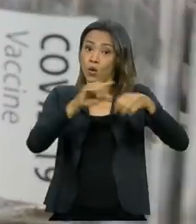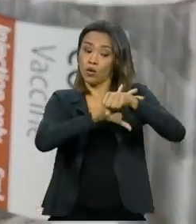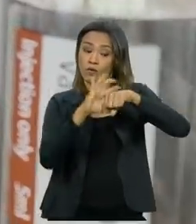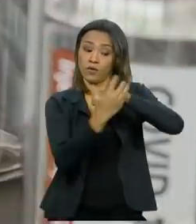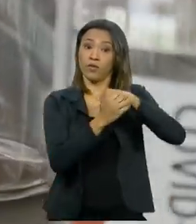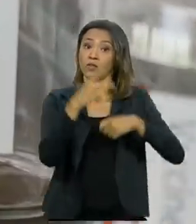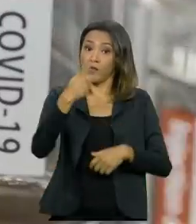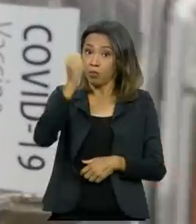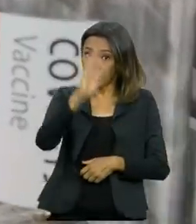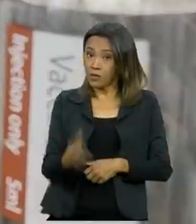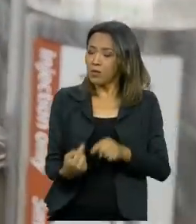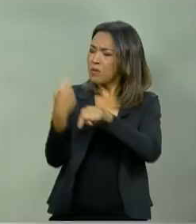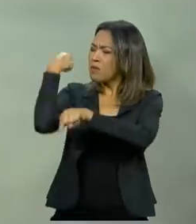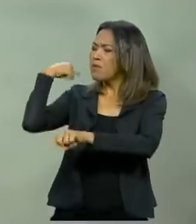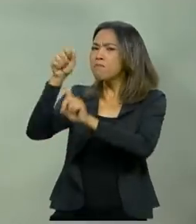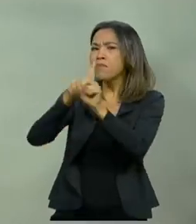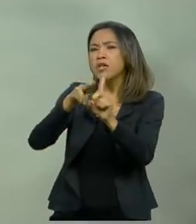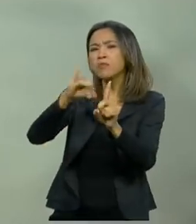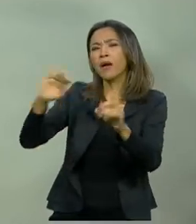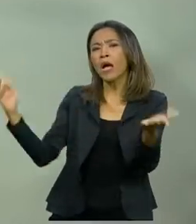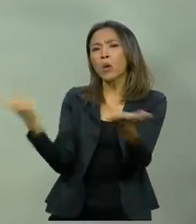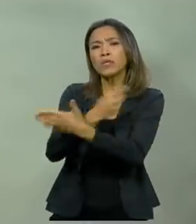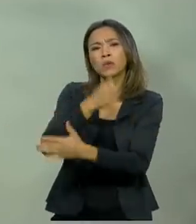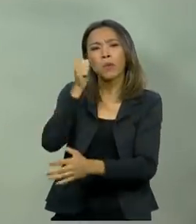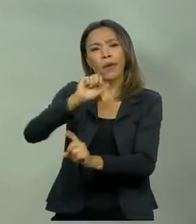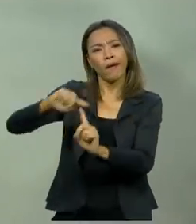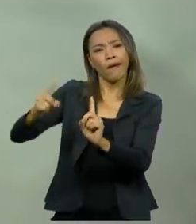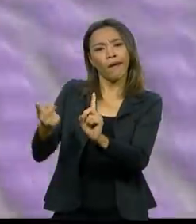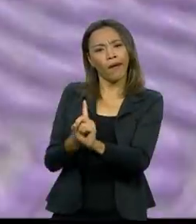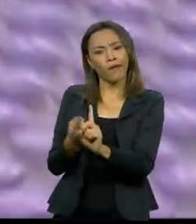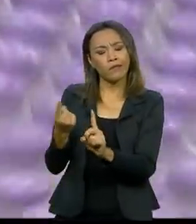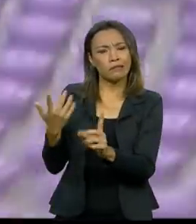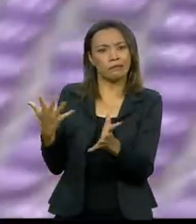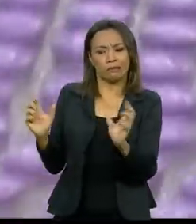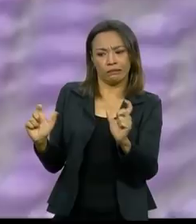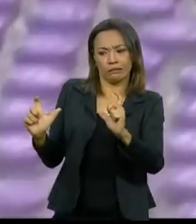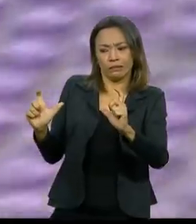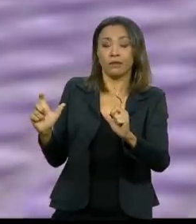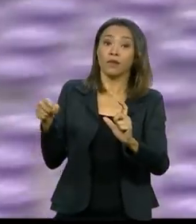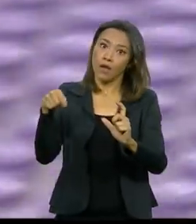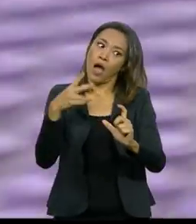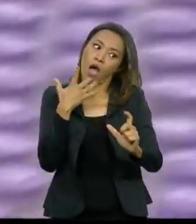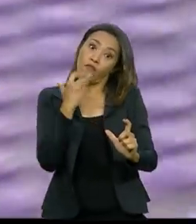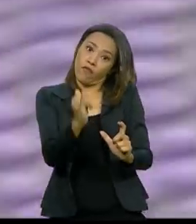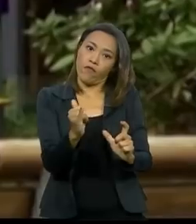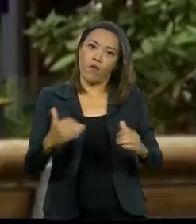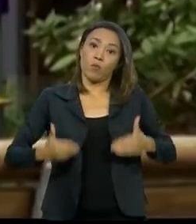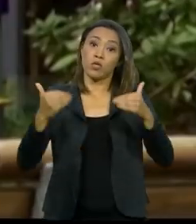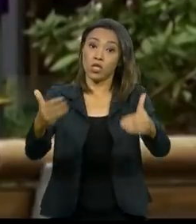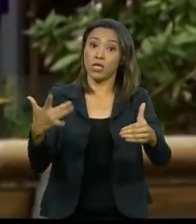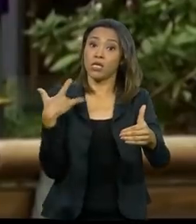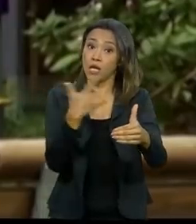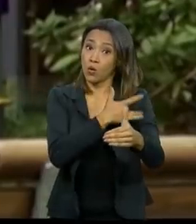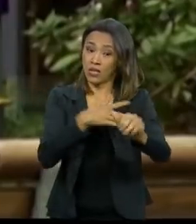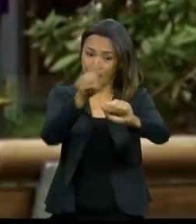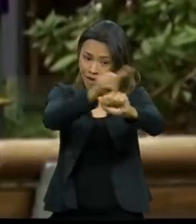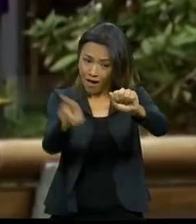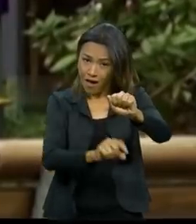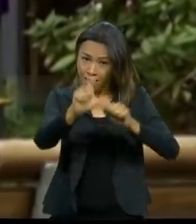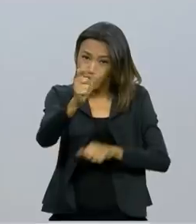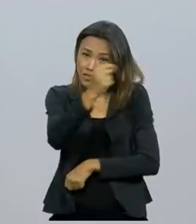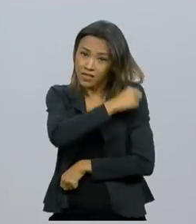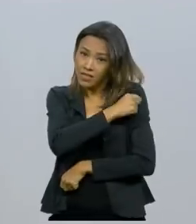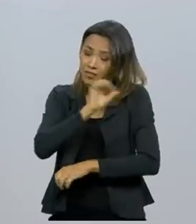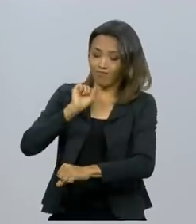maio, depois de um efeito adverso com uma grávida, o próprio Ministério recomendou que a aplicação do imunizante da AstraZeneca fosse